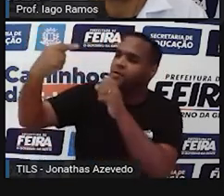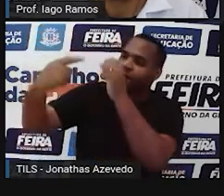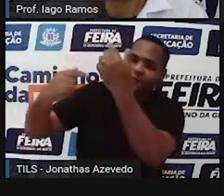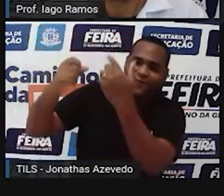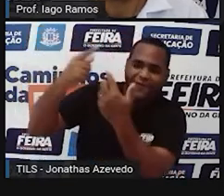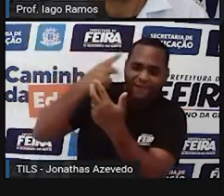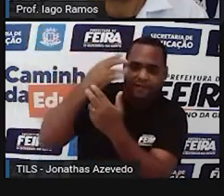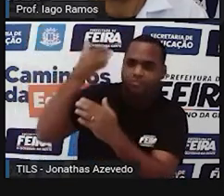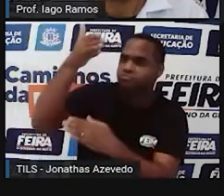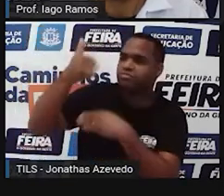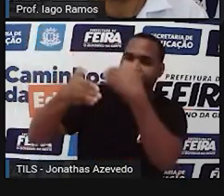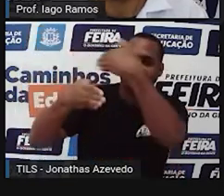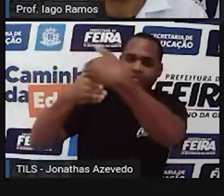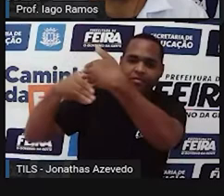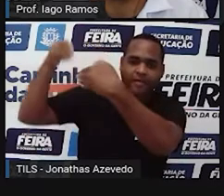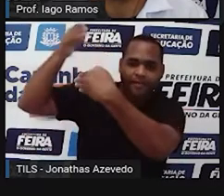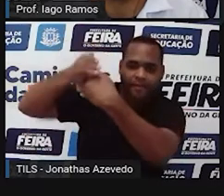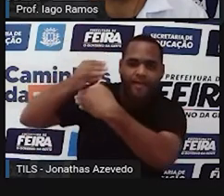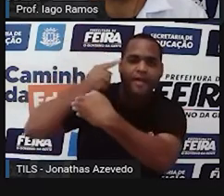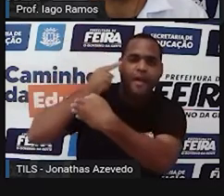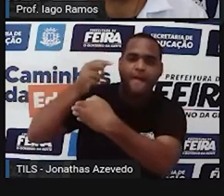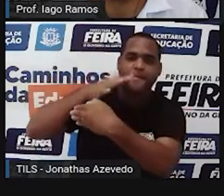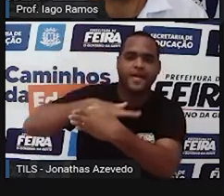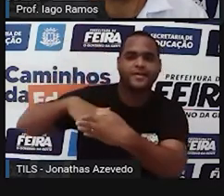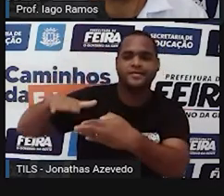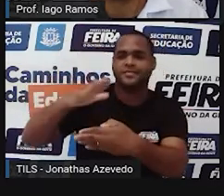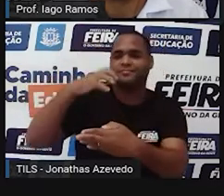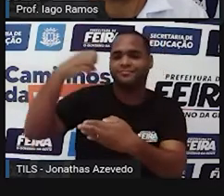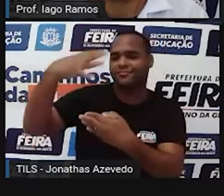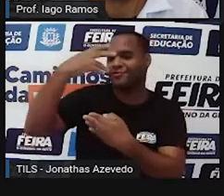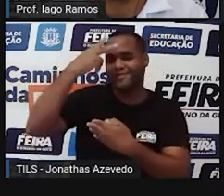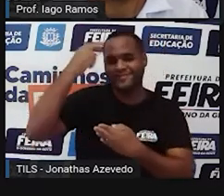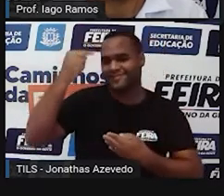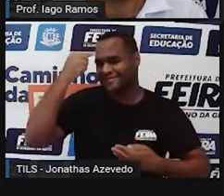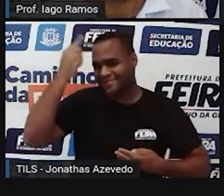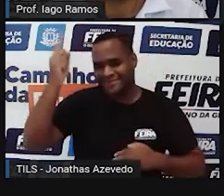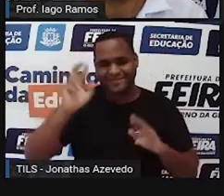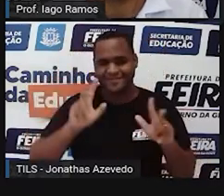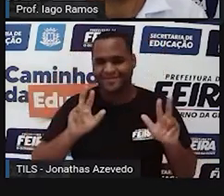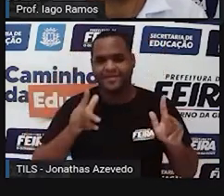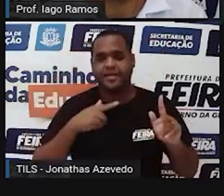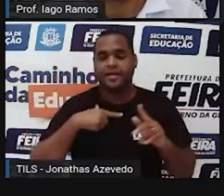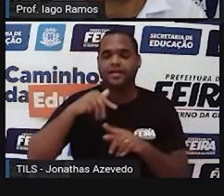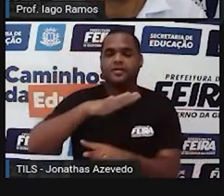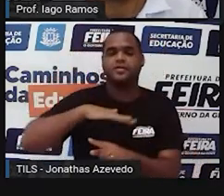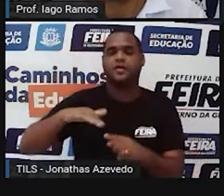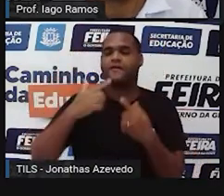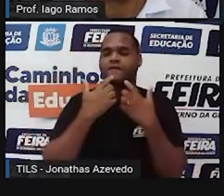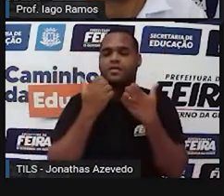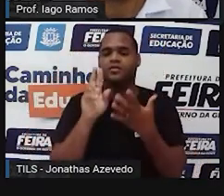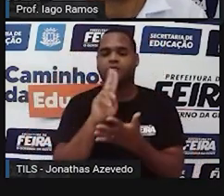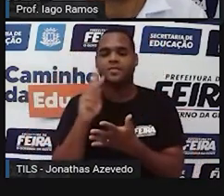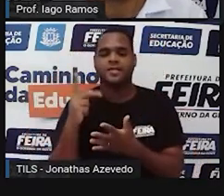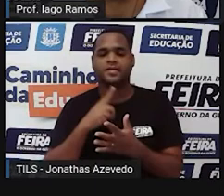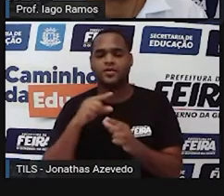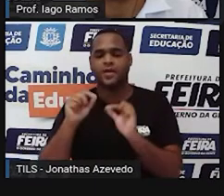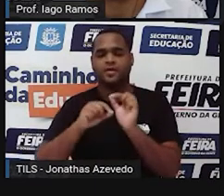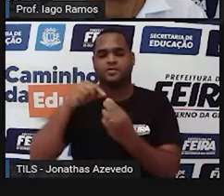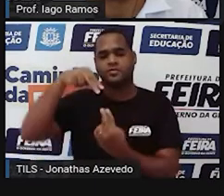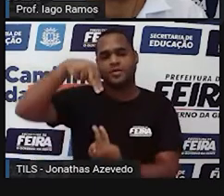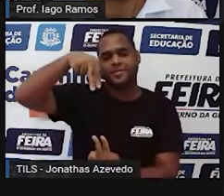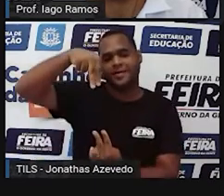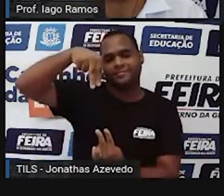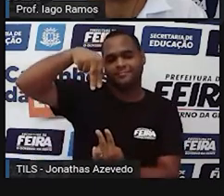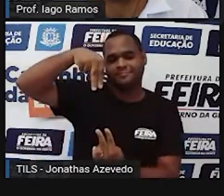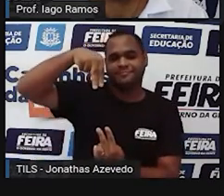luz e forma uma região sem a luz solar. Essa região recebe o nome de sombra. Sabe, quando o dia